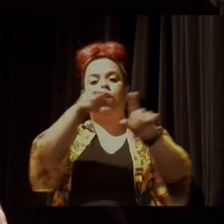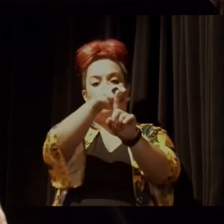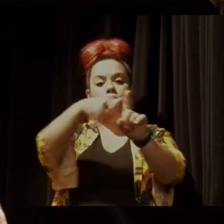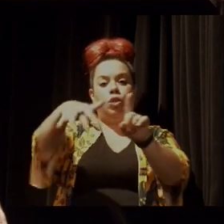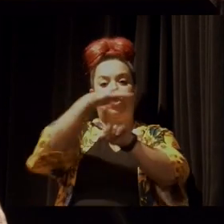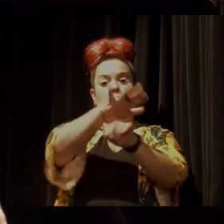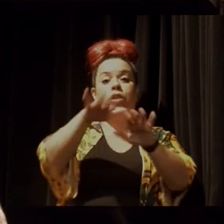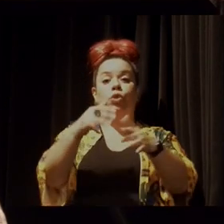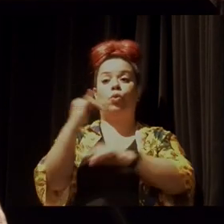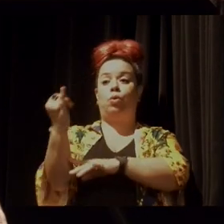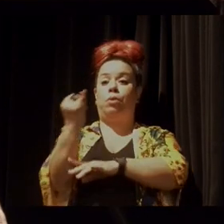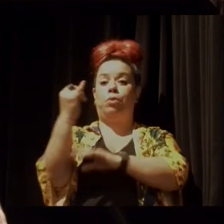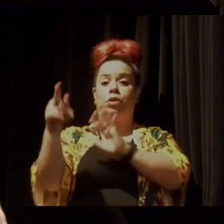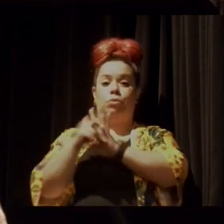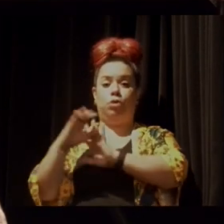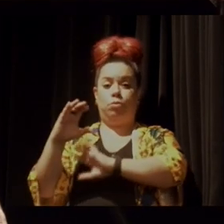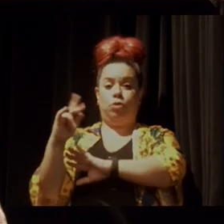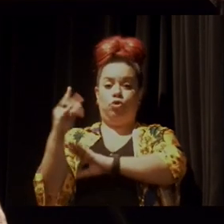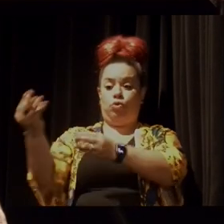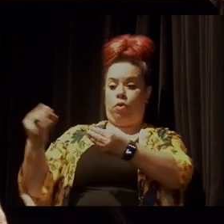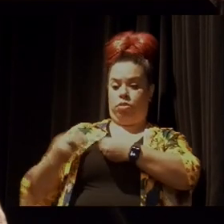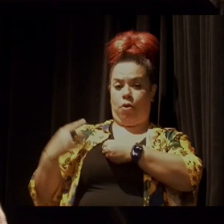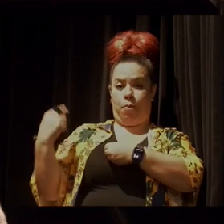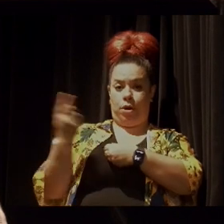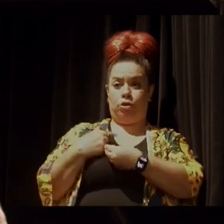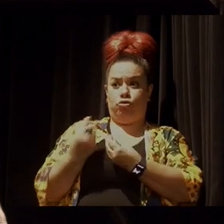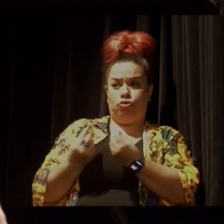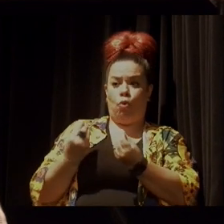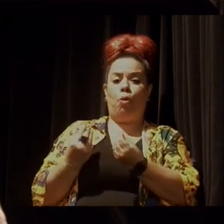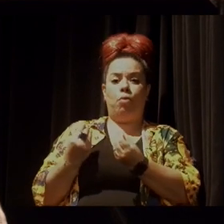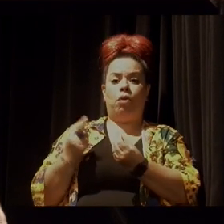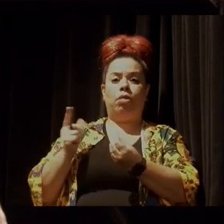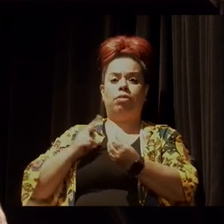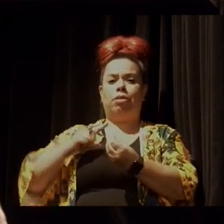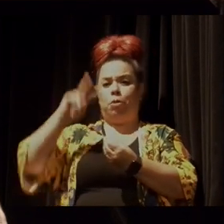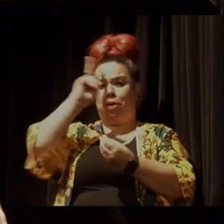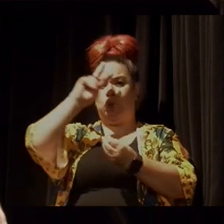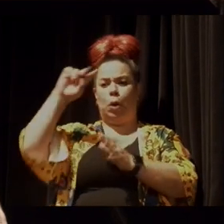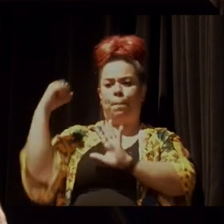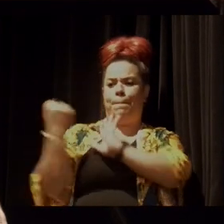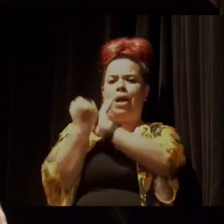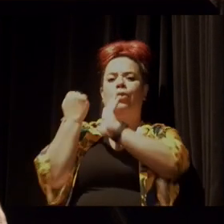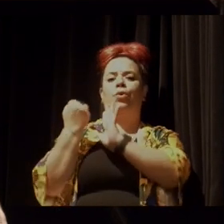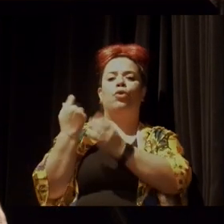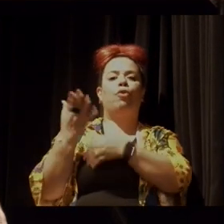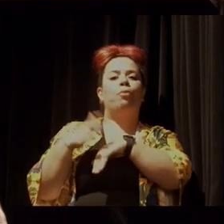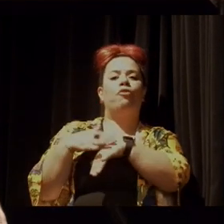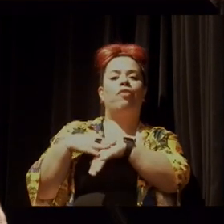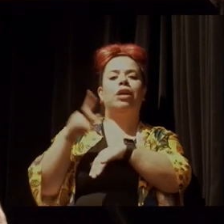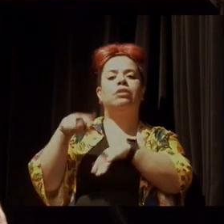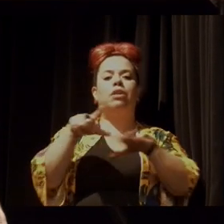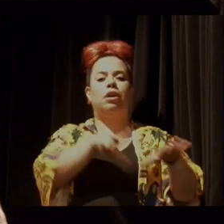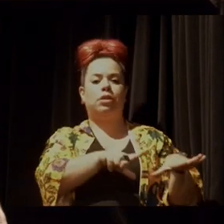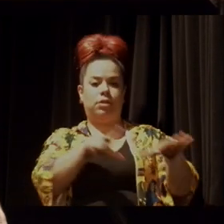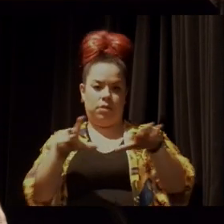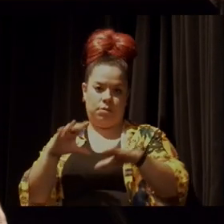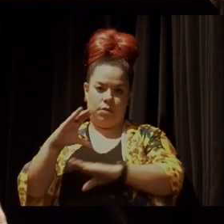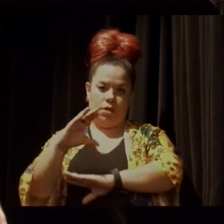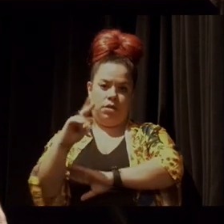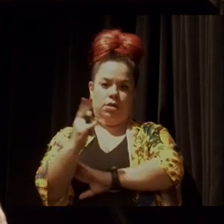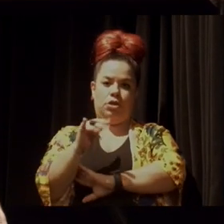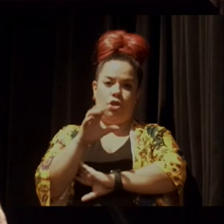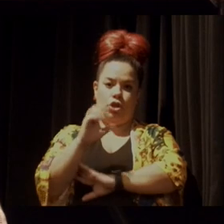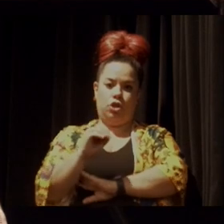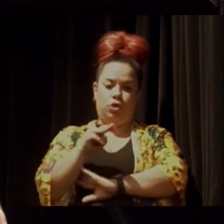importância do legado que Chico nos deixa. E a gente faz isso através da Semana Chico Mendes, que acontece de